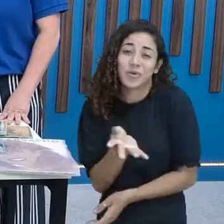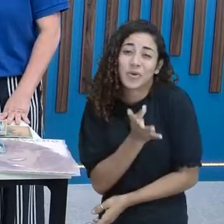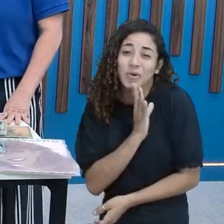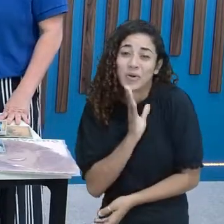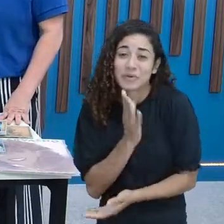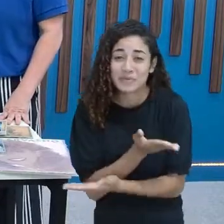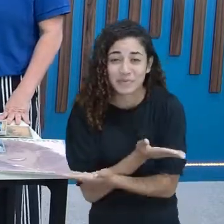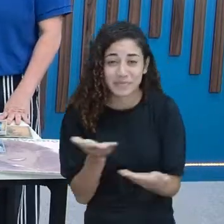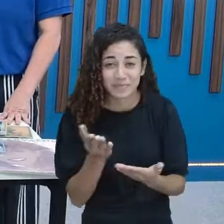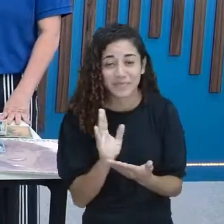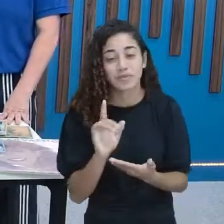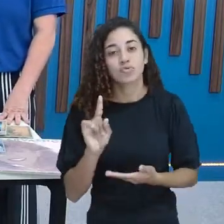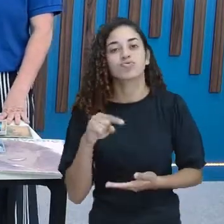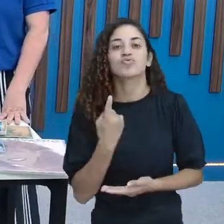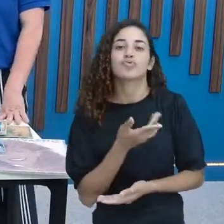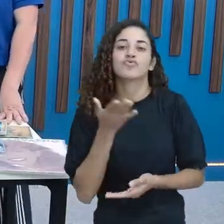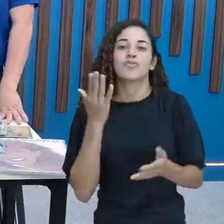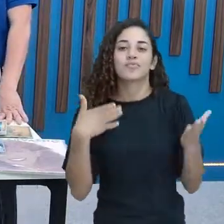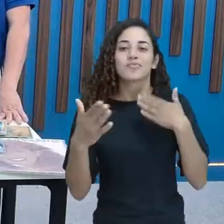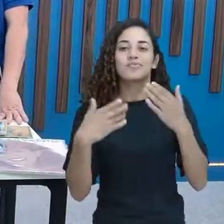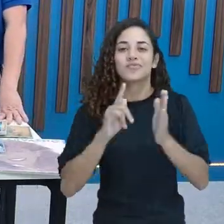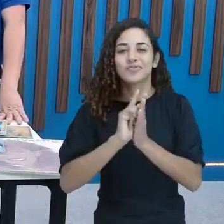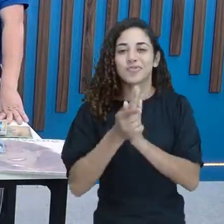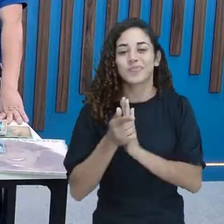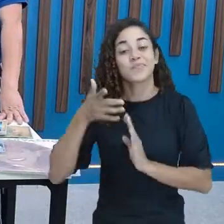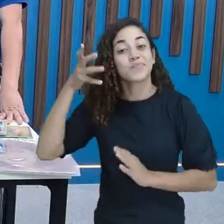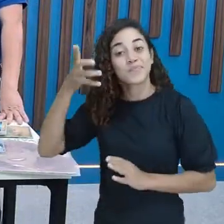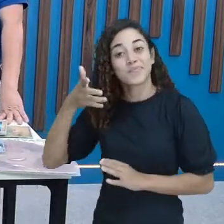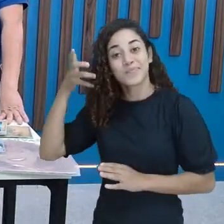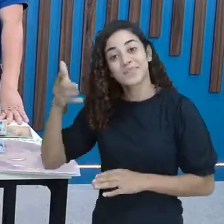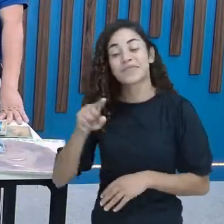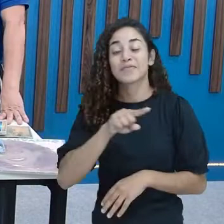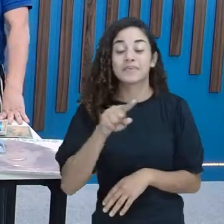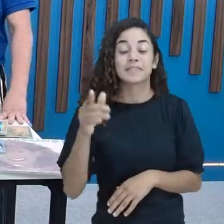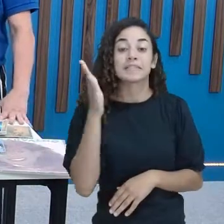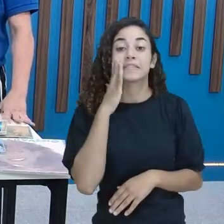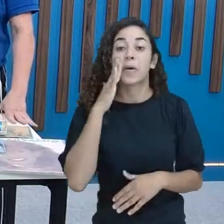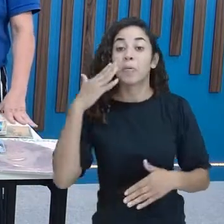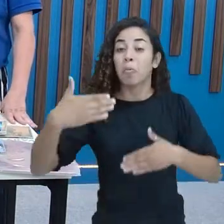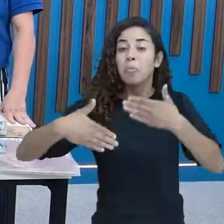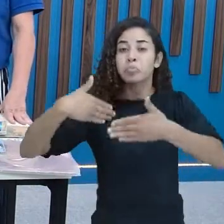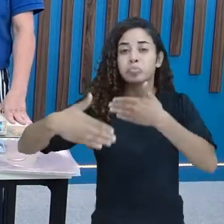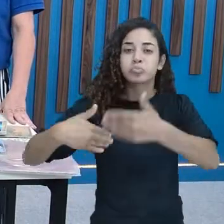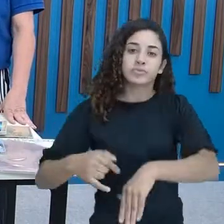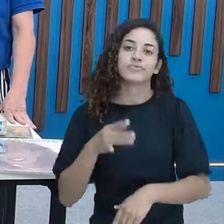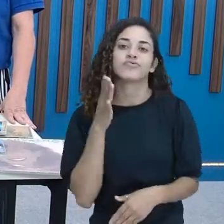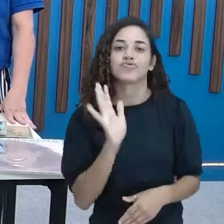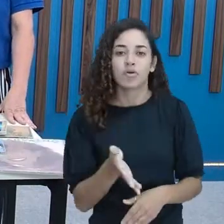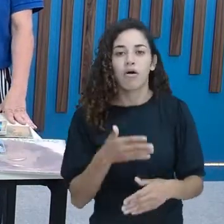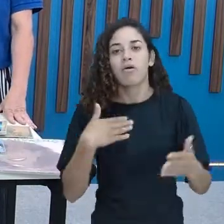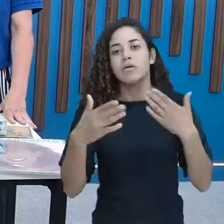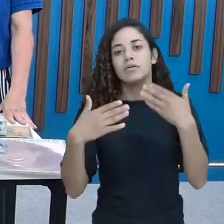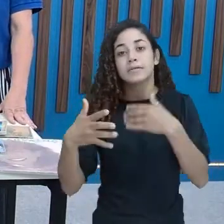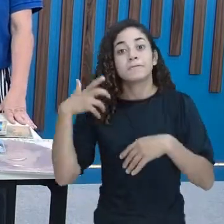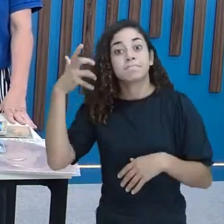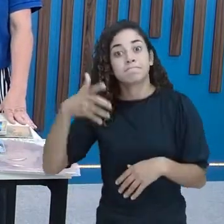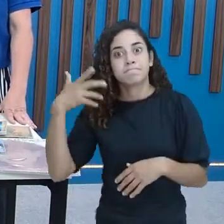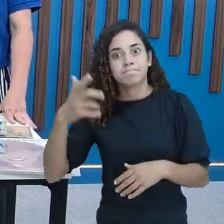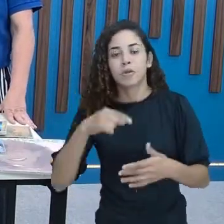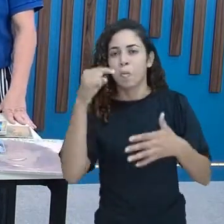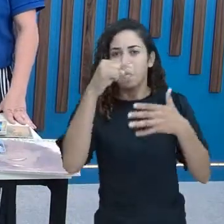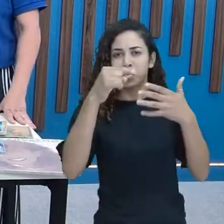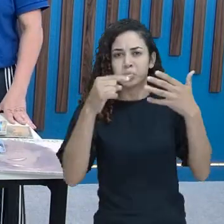A gente vai conversar sobre gêneros musicais Vocês sabem que ao longo do bimestre a gente conversou sobre música, vários aspectos